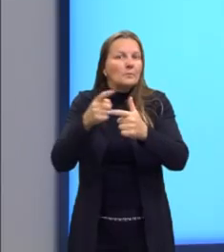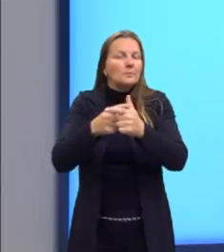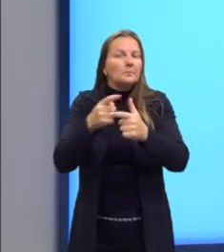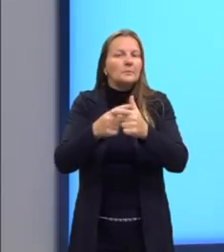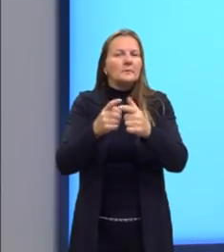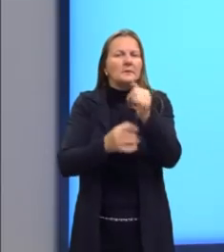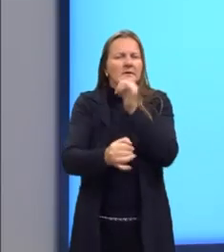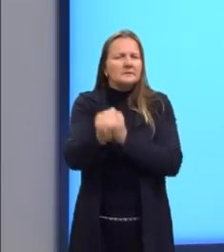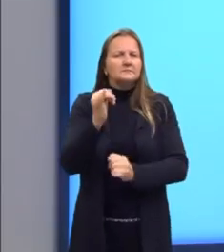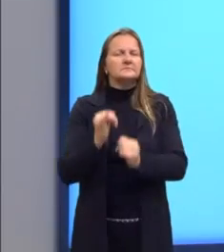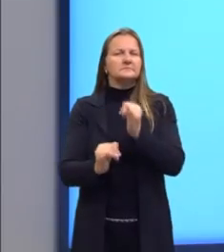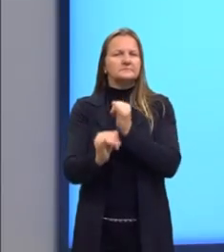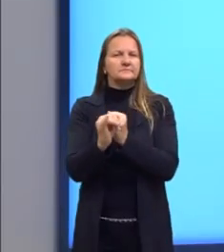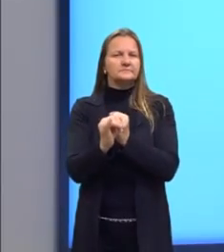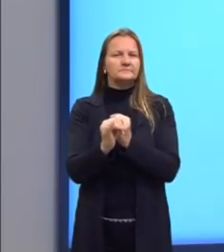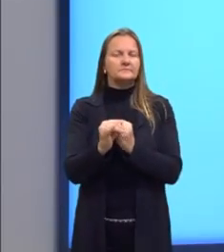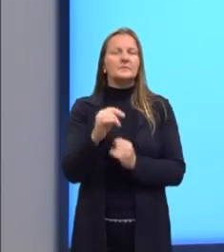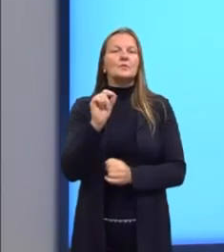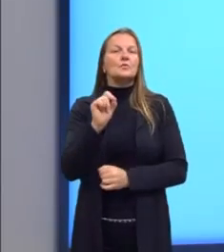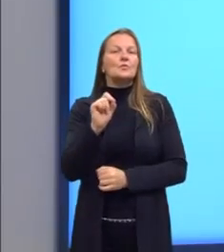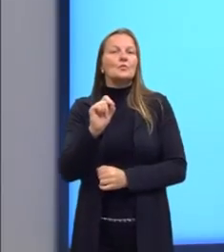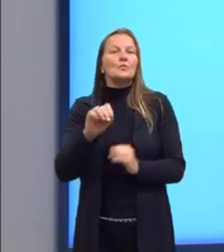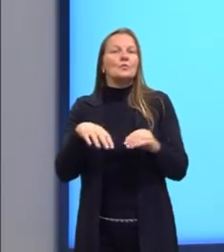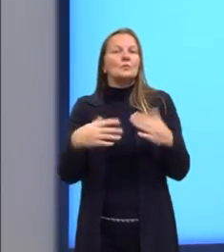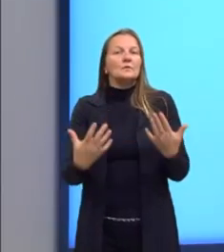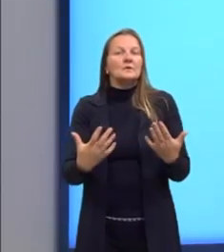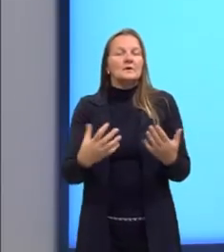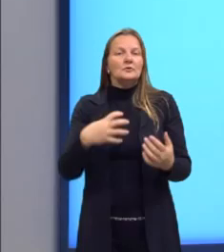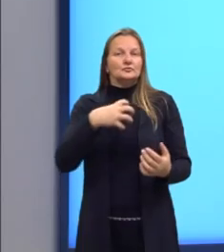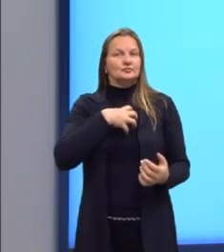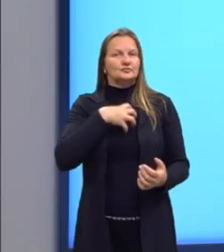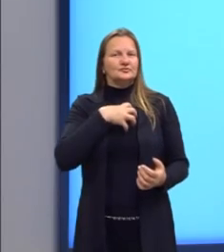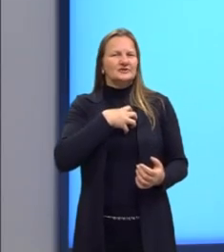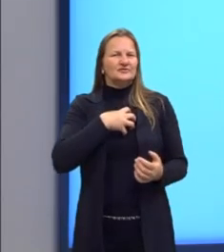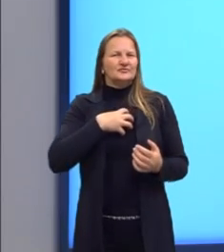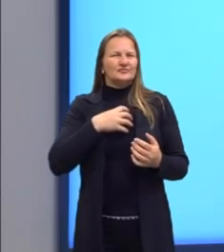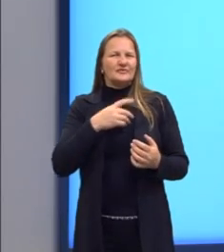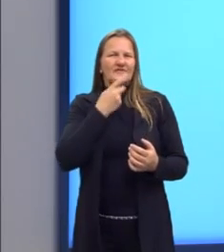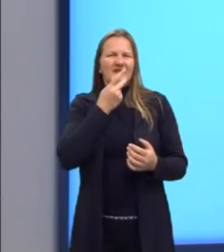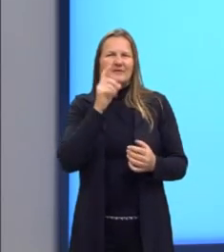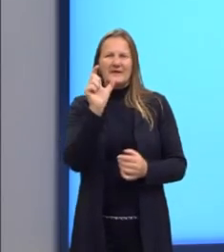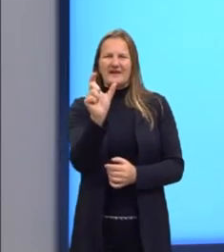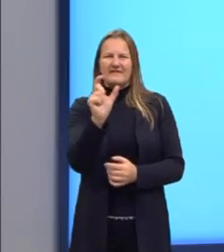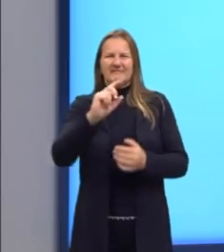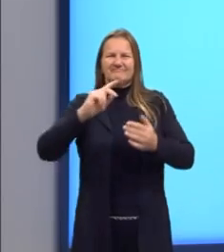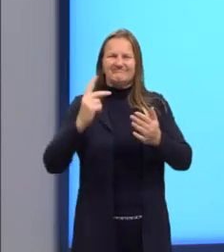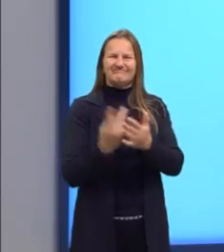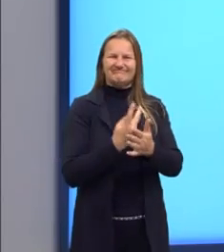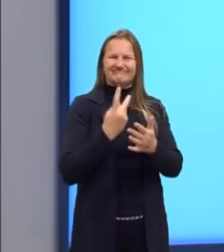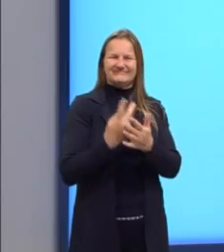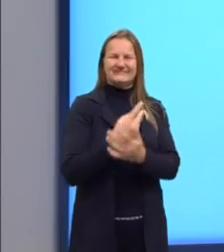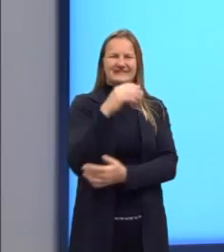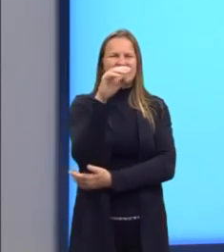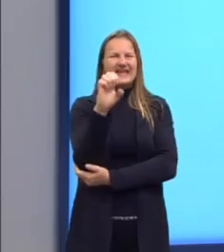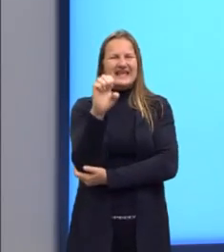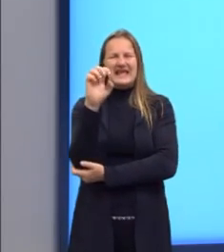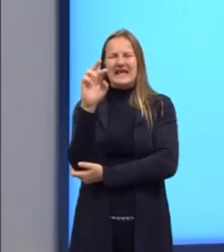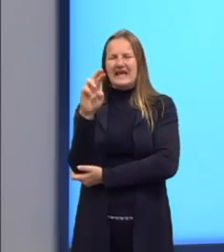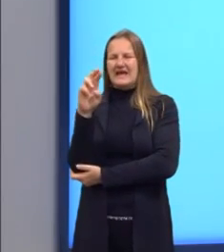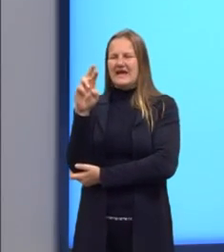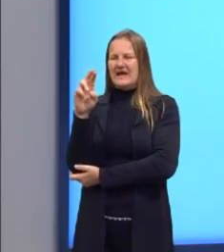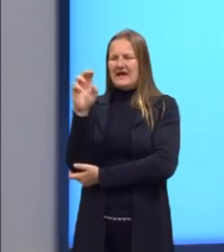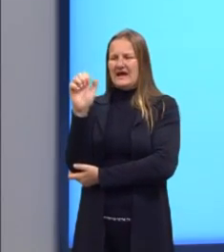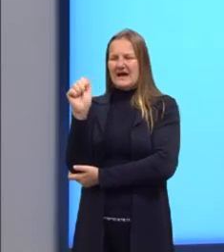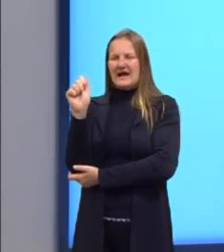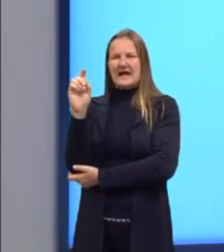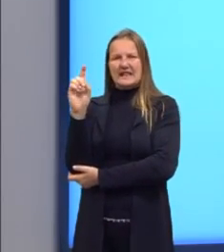internetês é quando essa forma errada... Aqui é o que eu quero pegar com vocês. Olha,